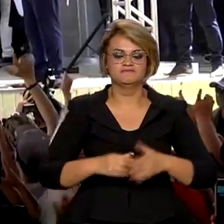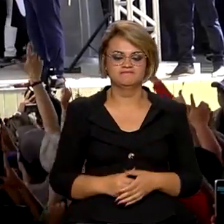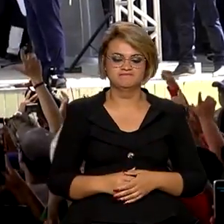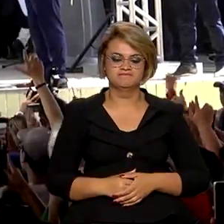mora aqui.